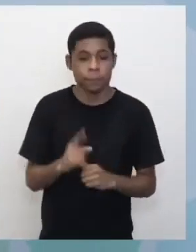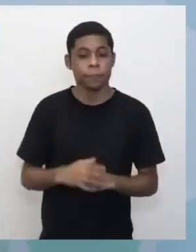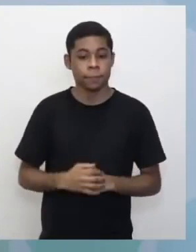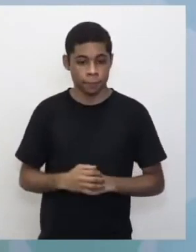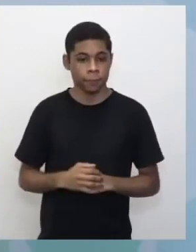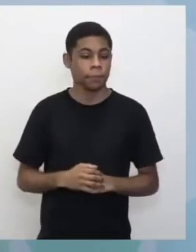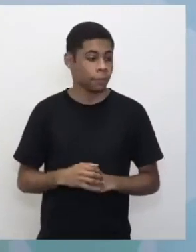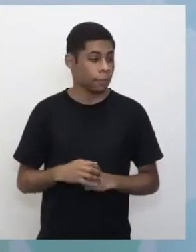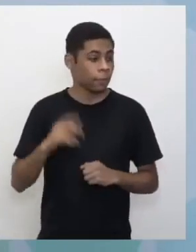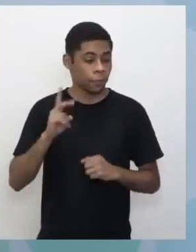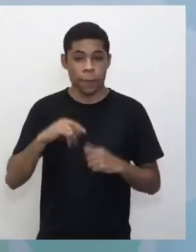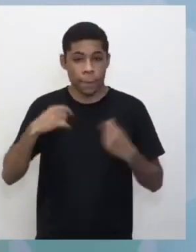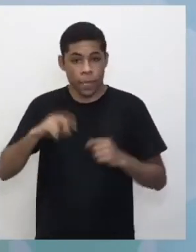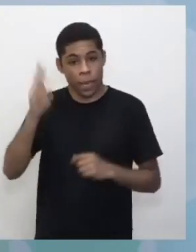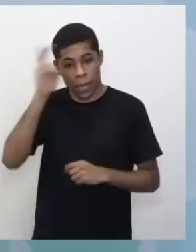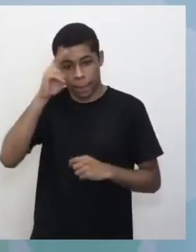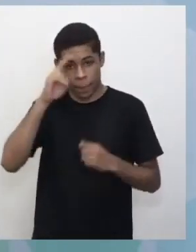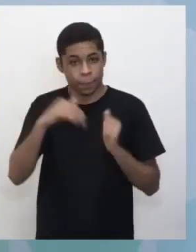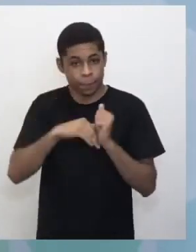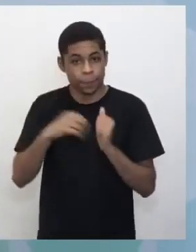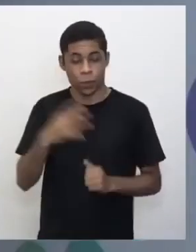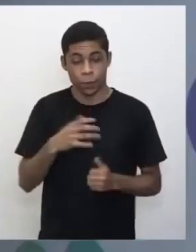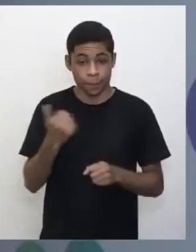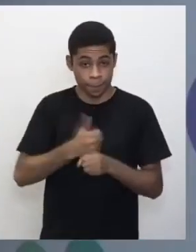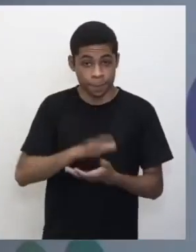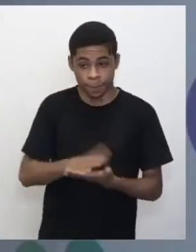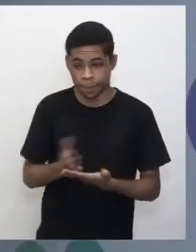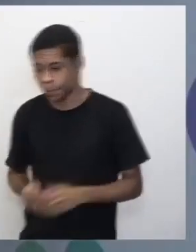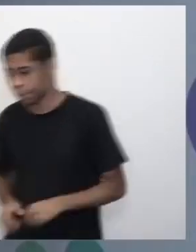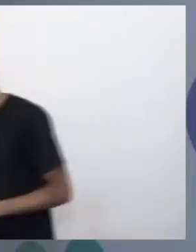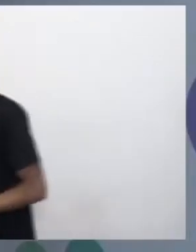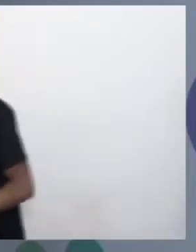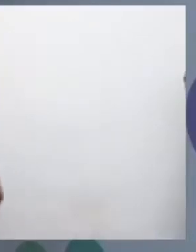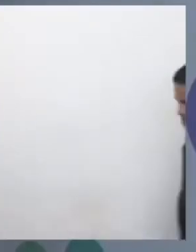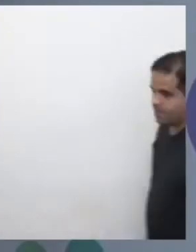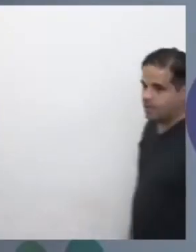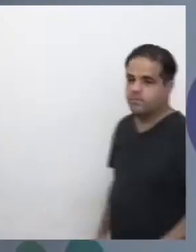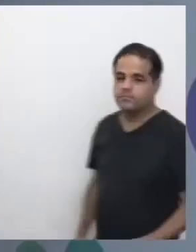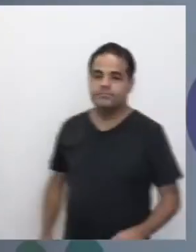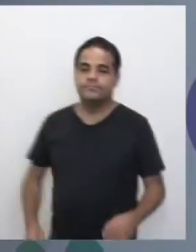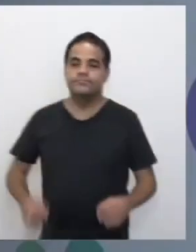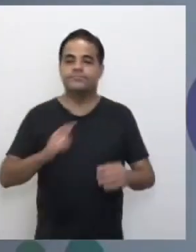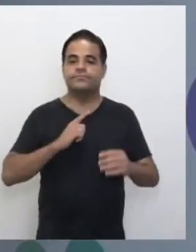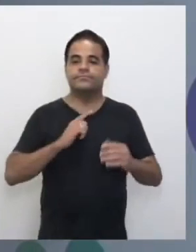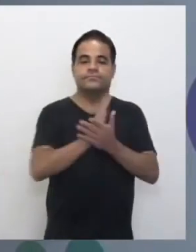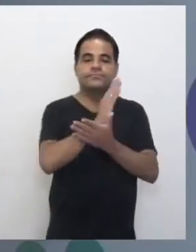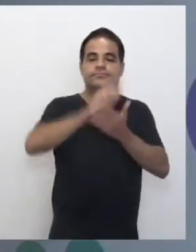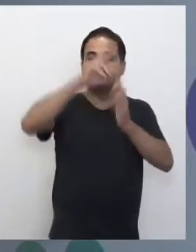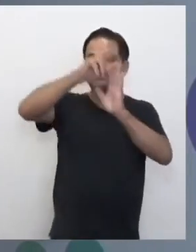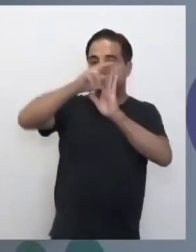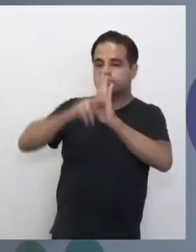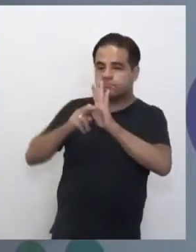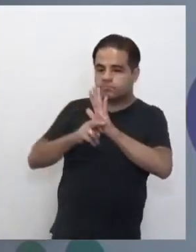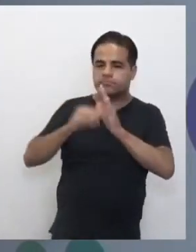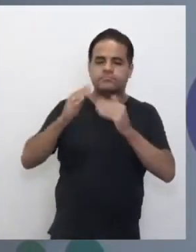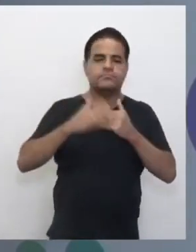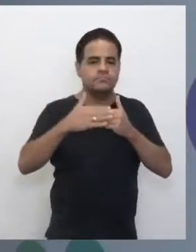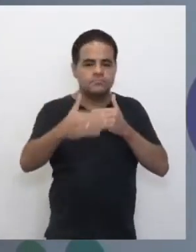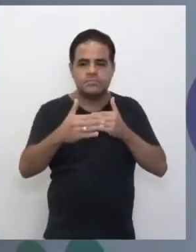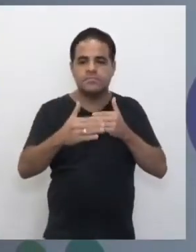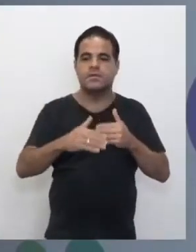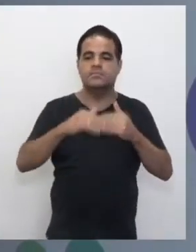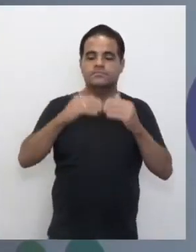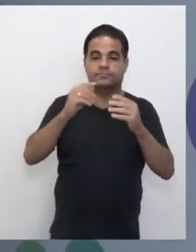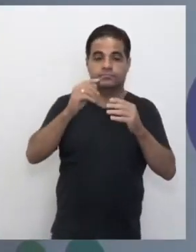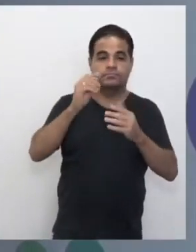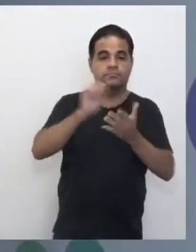sorry, você vai ter que lembrar do código novo. Exato. A gente também tem algumas funcionalidades, que é a questão das turmas. Agora a gente tem as